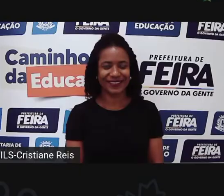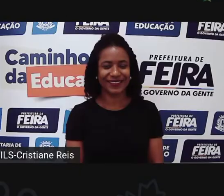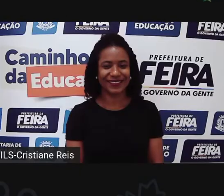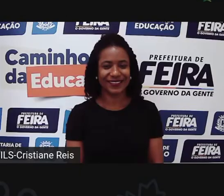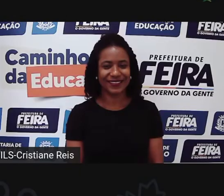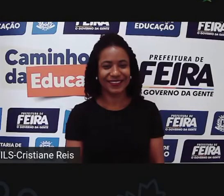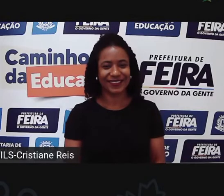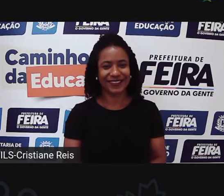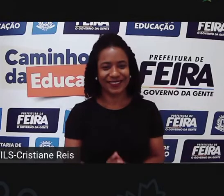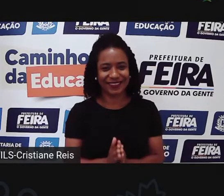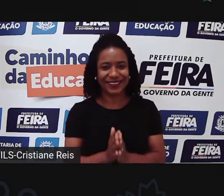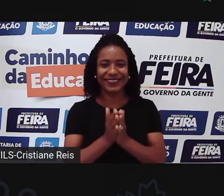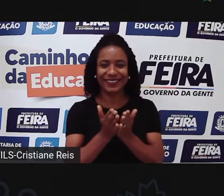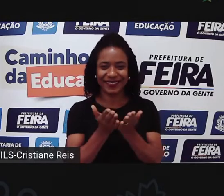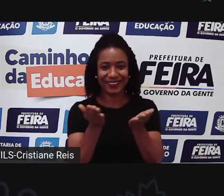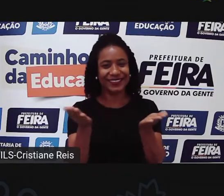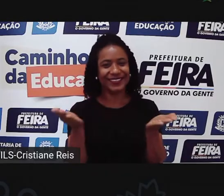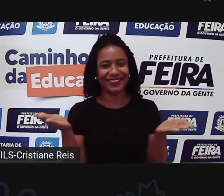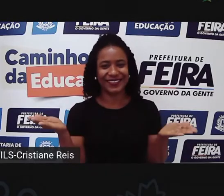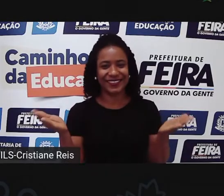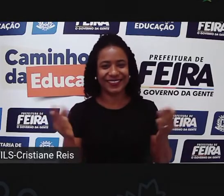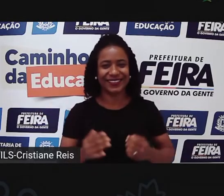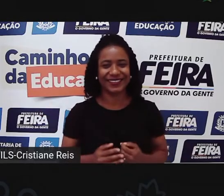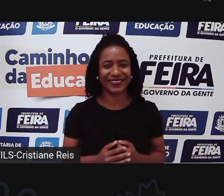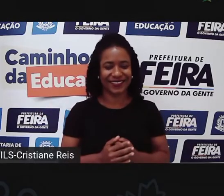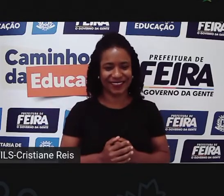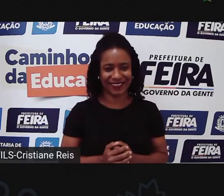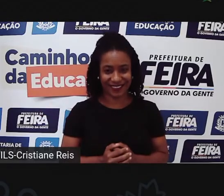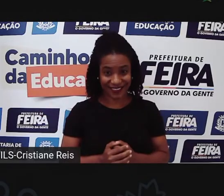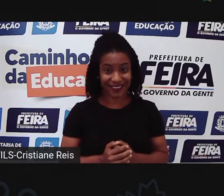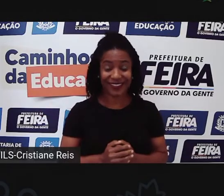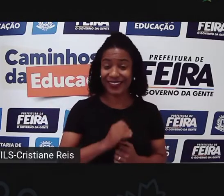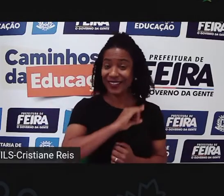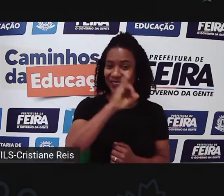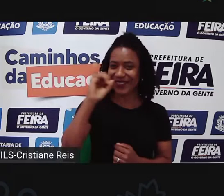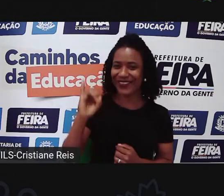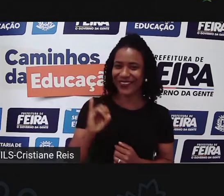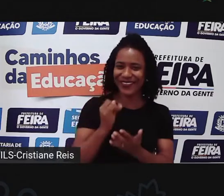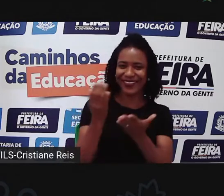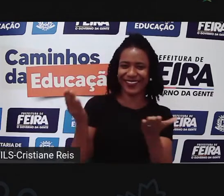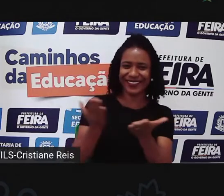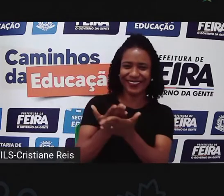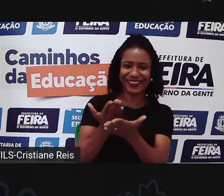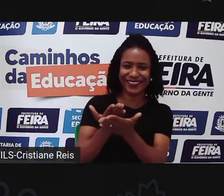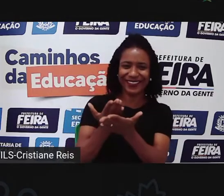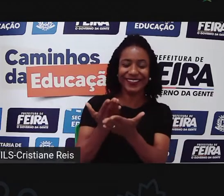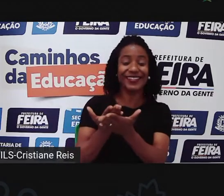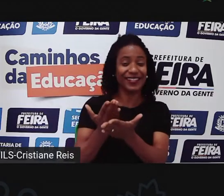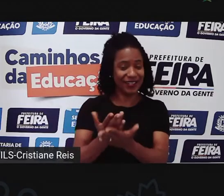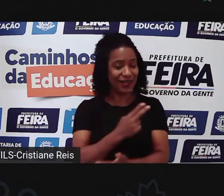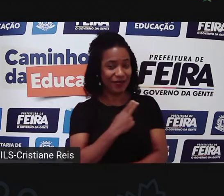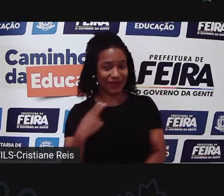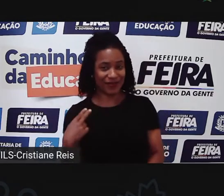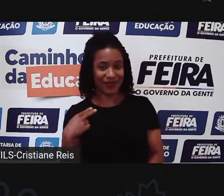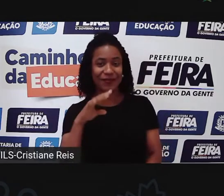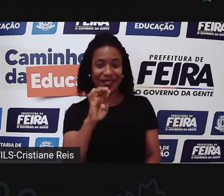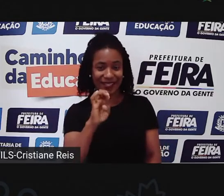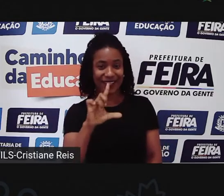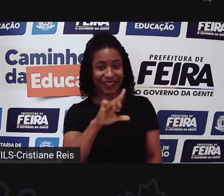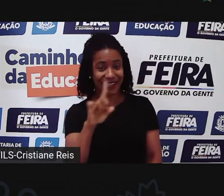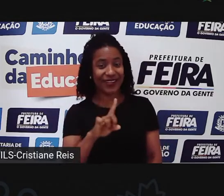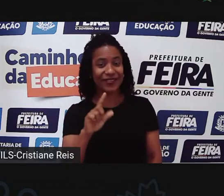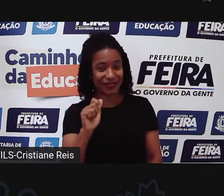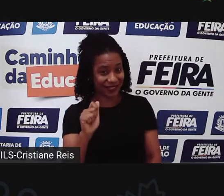Olá, todos. Eu sou a Elza Silva. Olá, estudantes. Eu sou a Elza Silva. Como